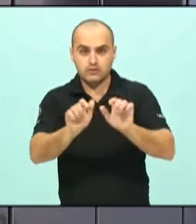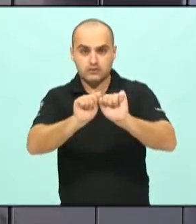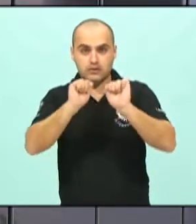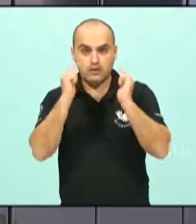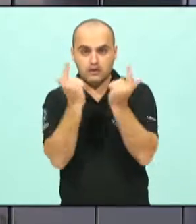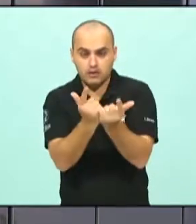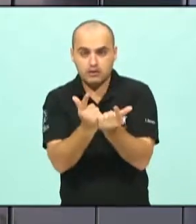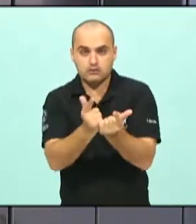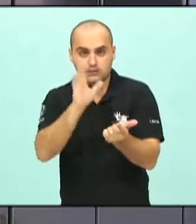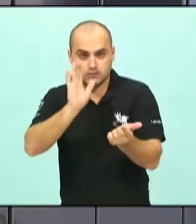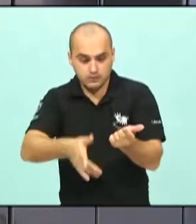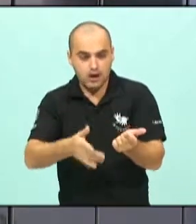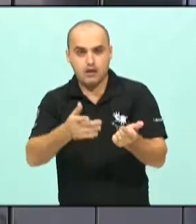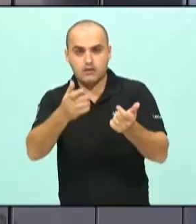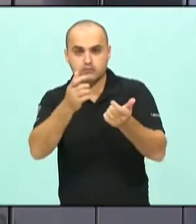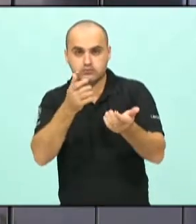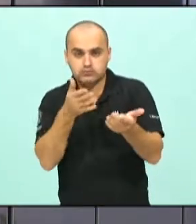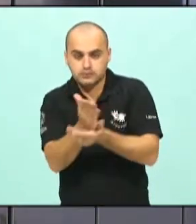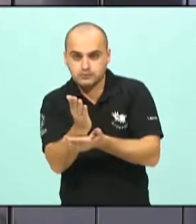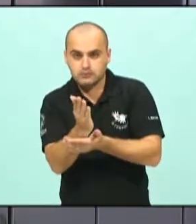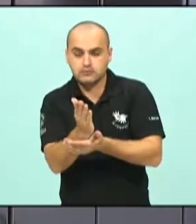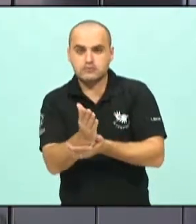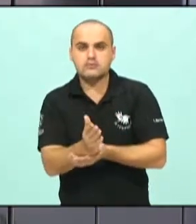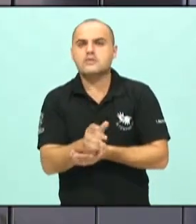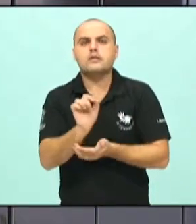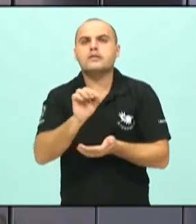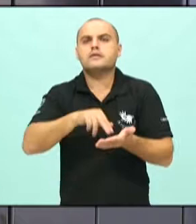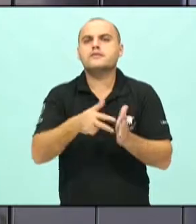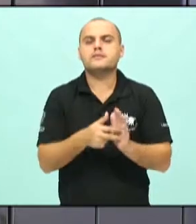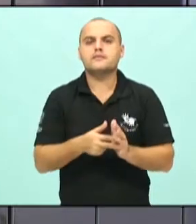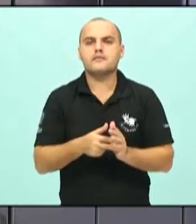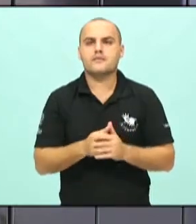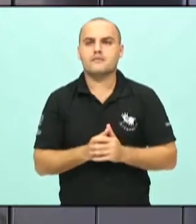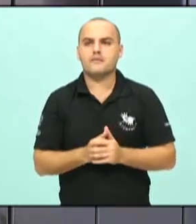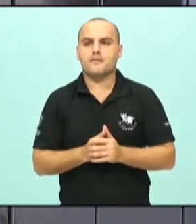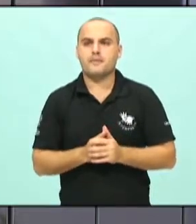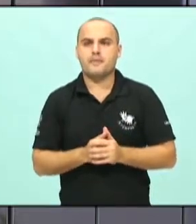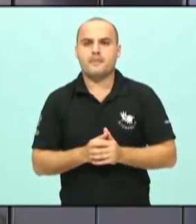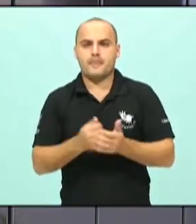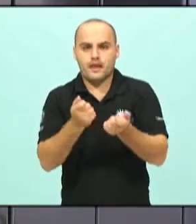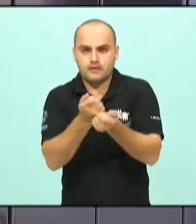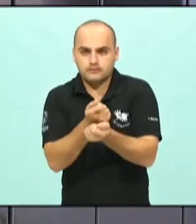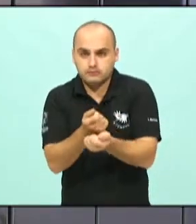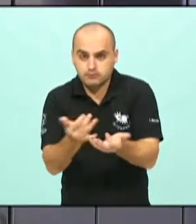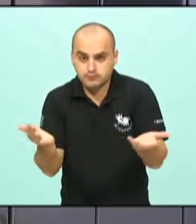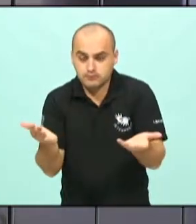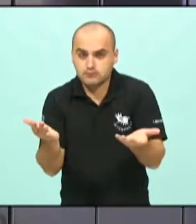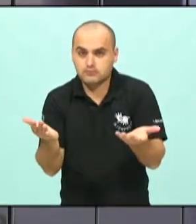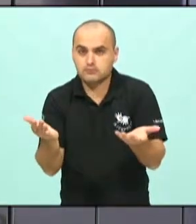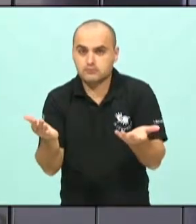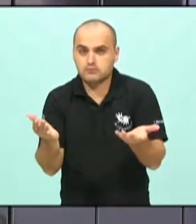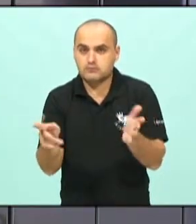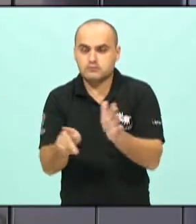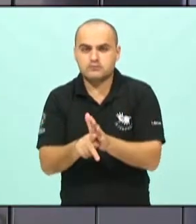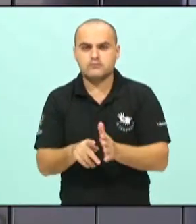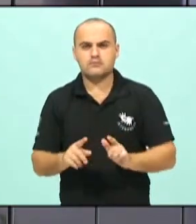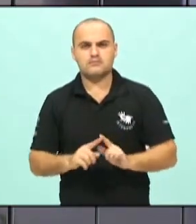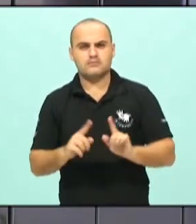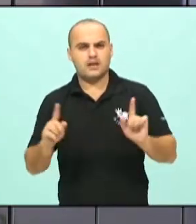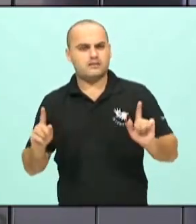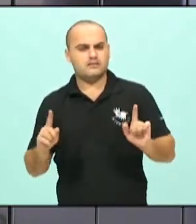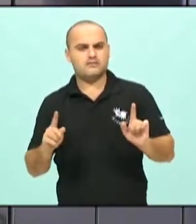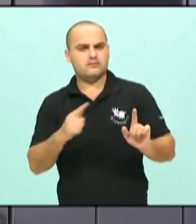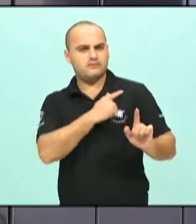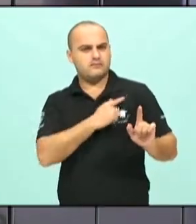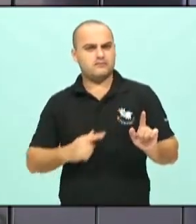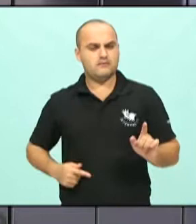Legislativa, para que haja uma distribuição técnica. Mas esse governo que entrou não disse